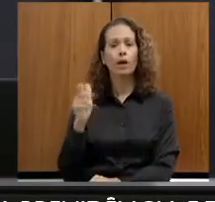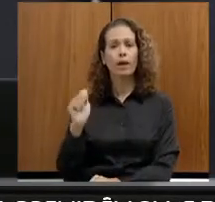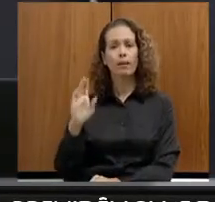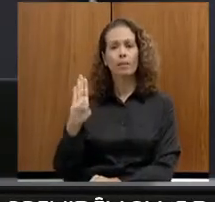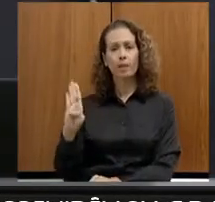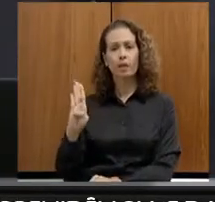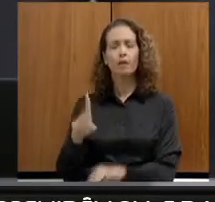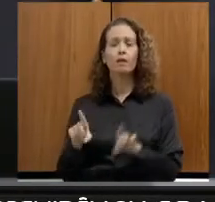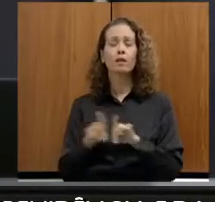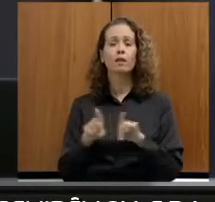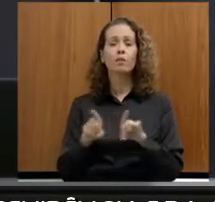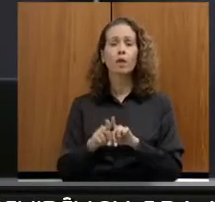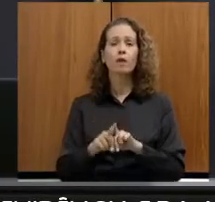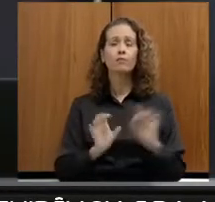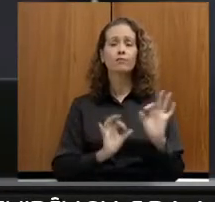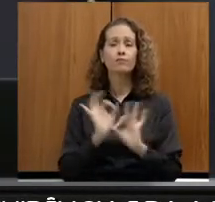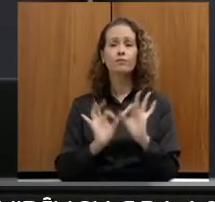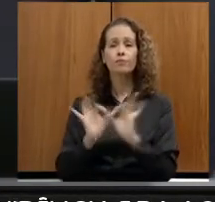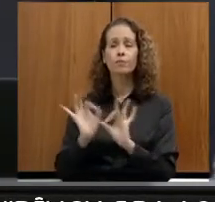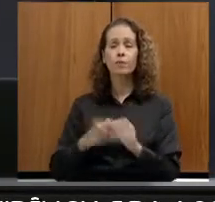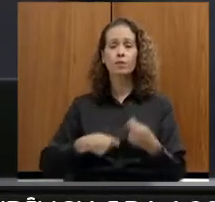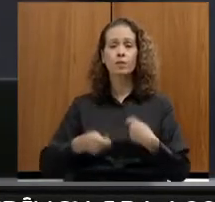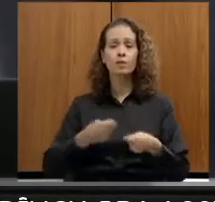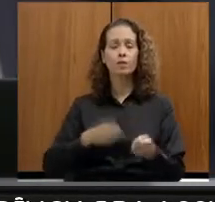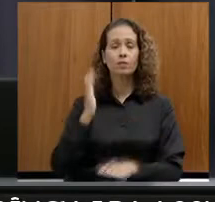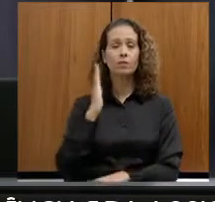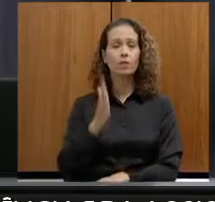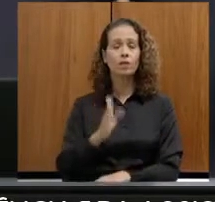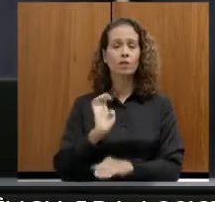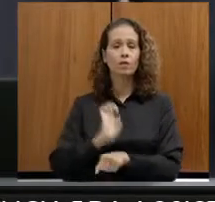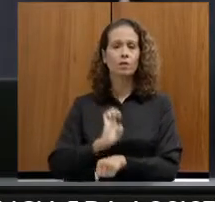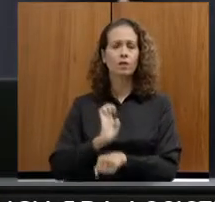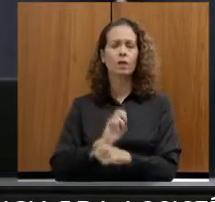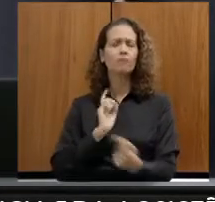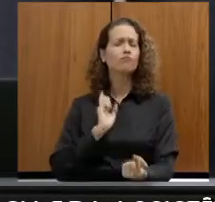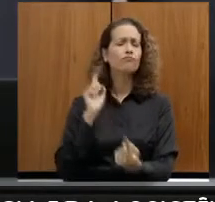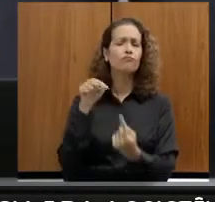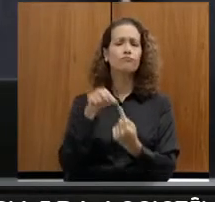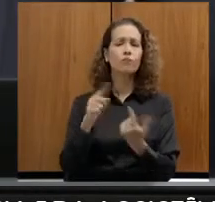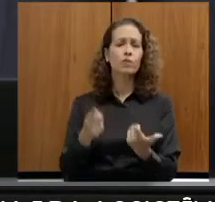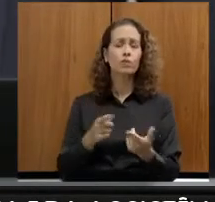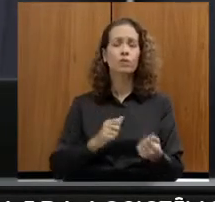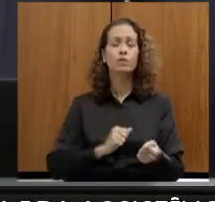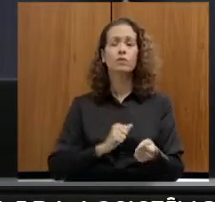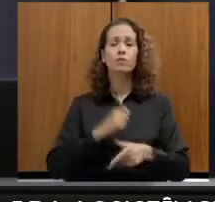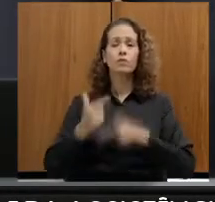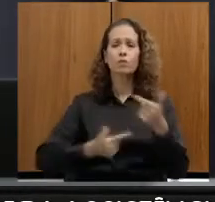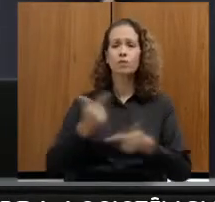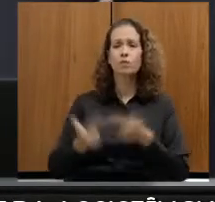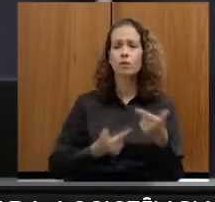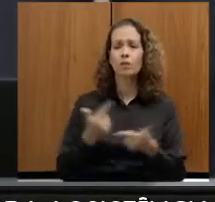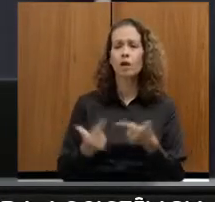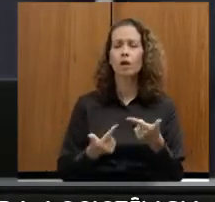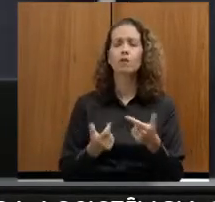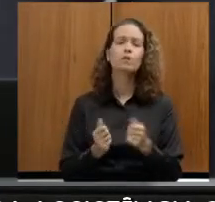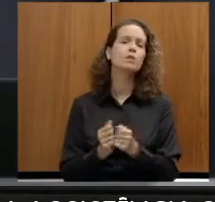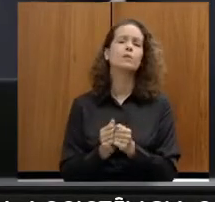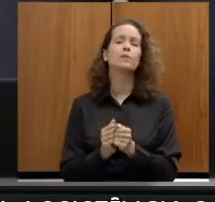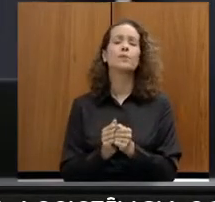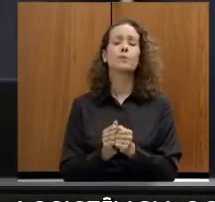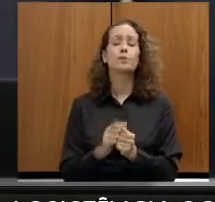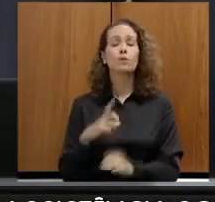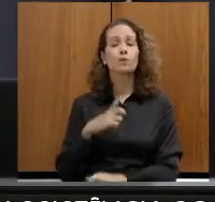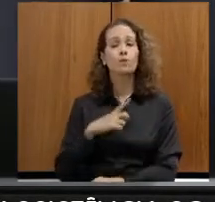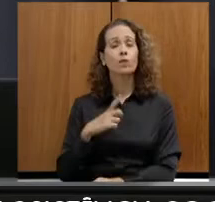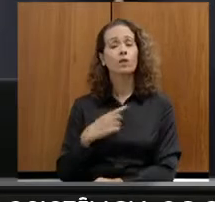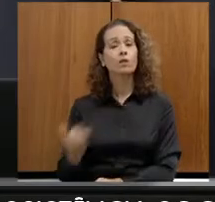da administração indireta do Estado, com o fomento de suas atividades, considerando-se a sua relevância